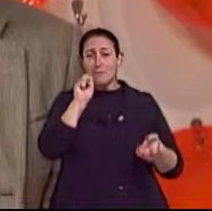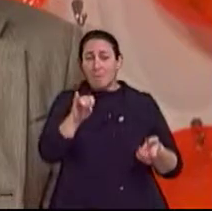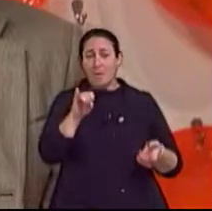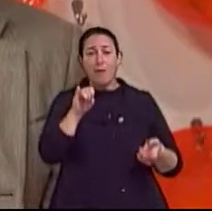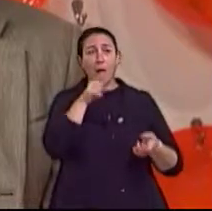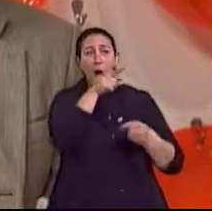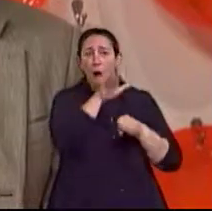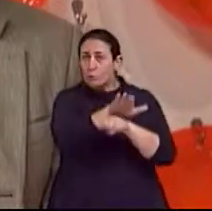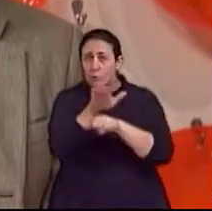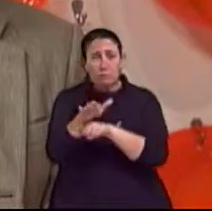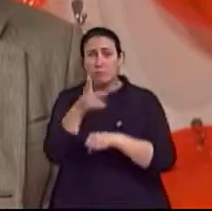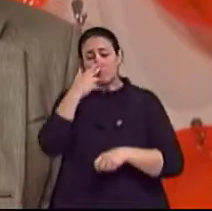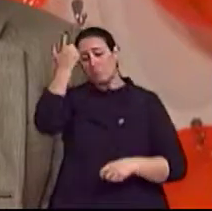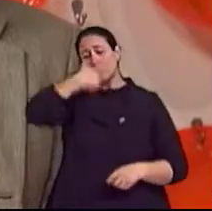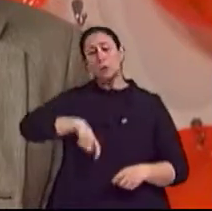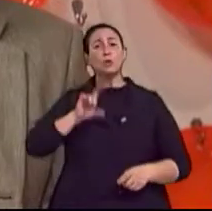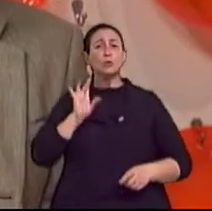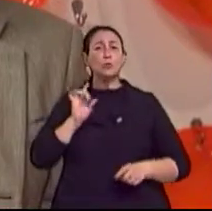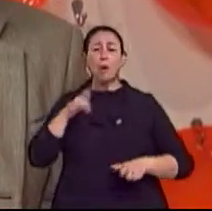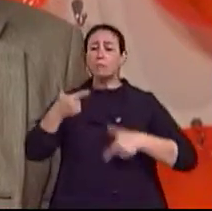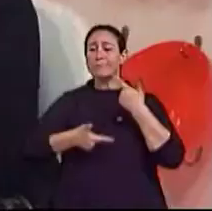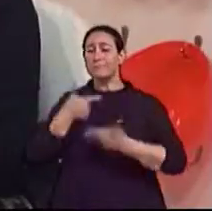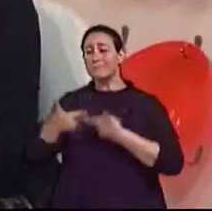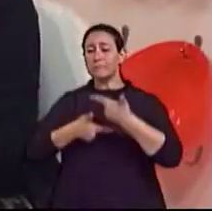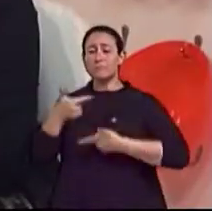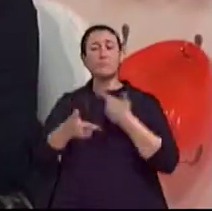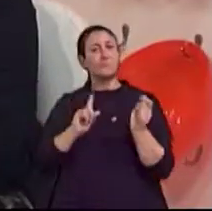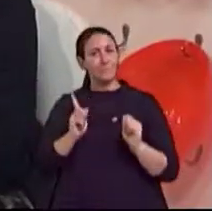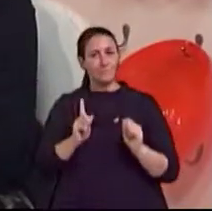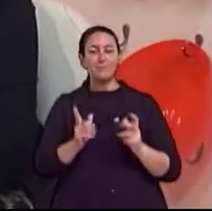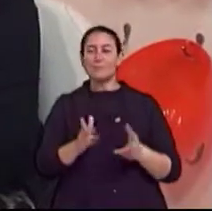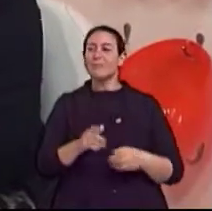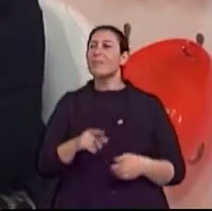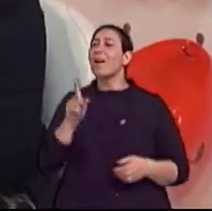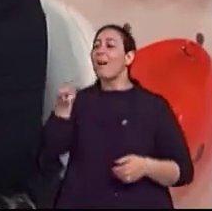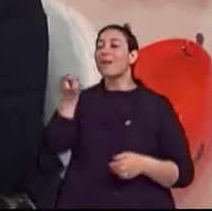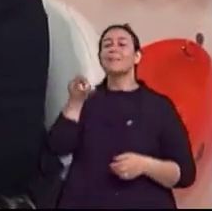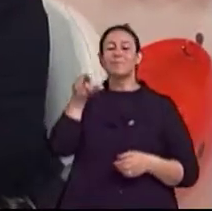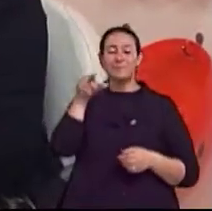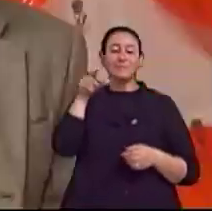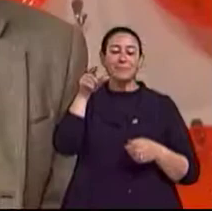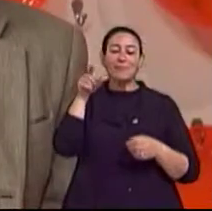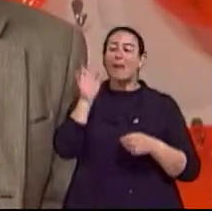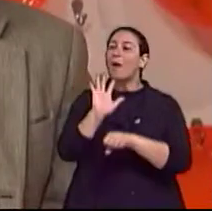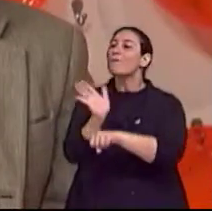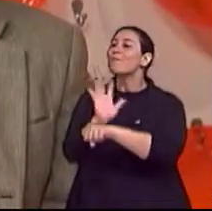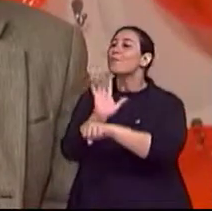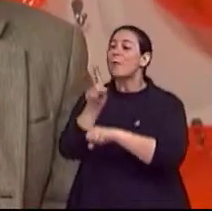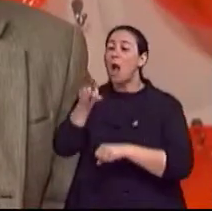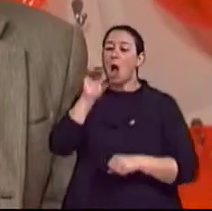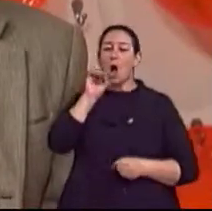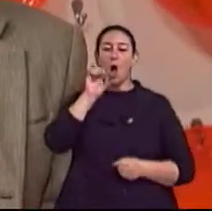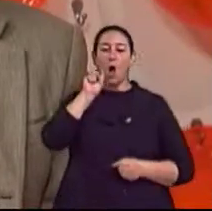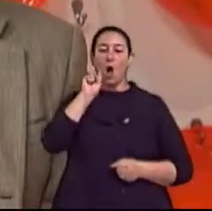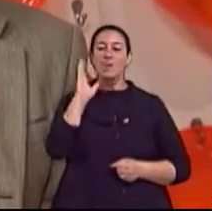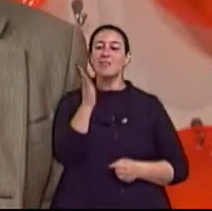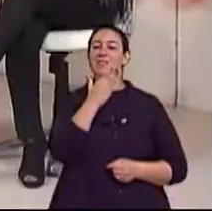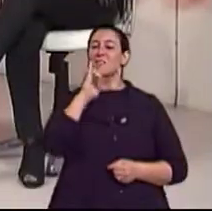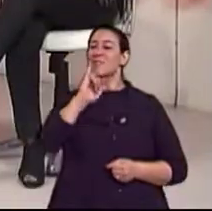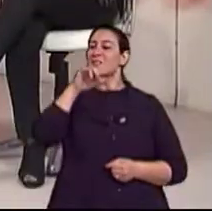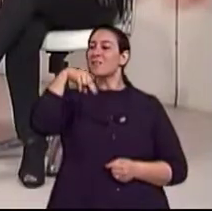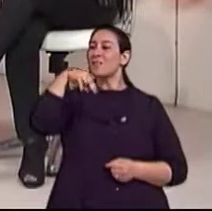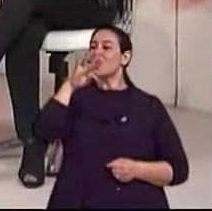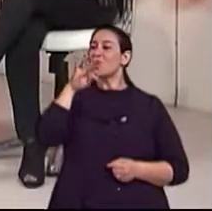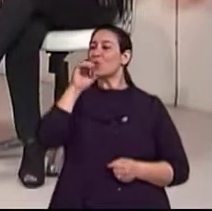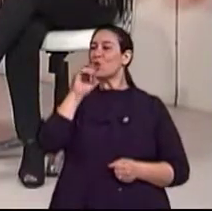torna um mero técnico em reparos biológicos. Olha o nome do filme, Os Intocáveis. Exatamente esse, né? Quem não viu,